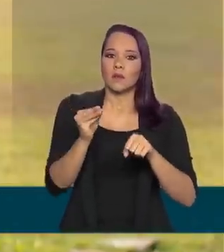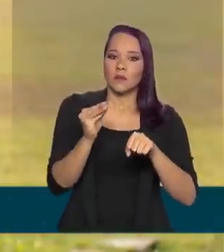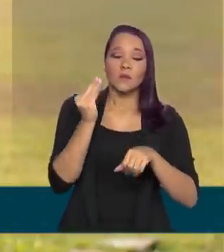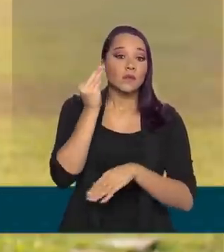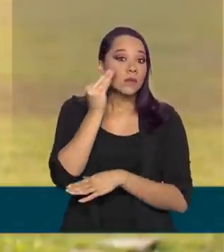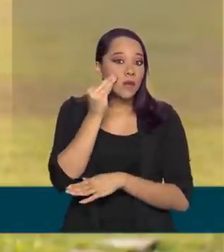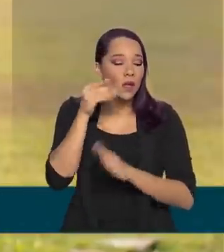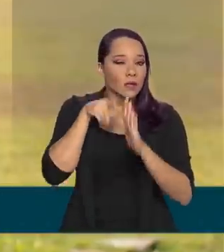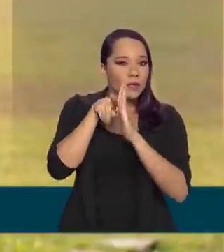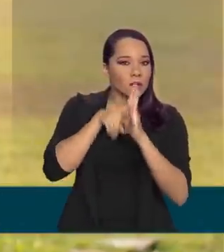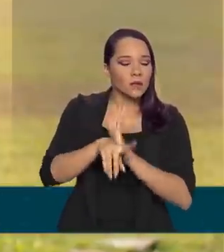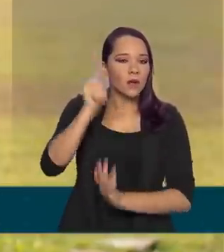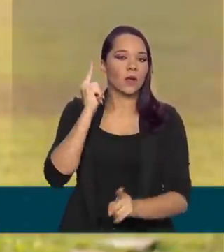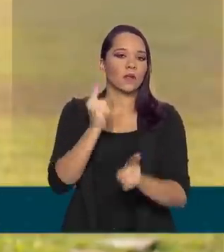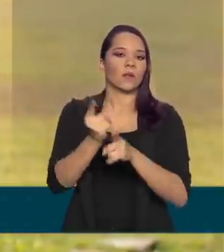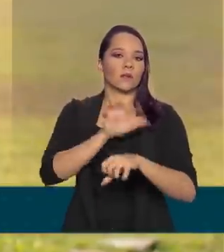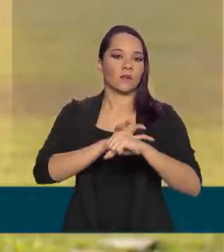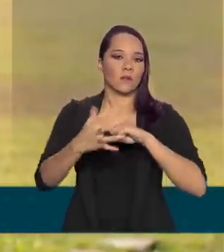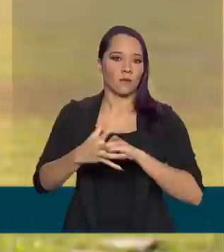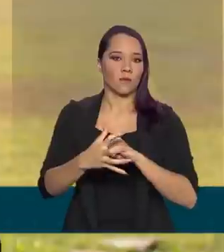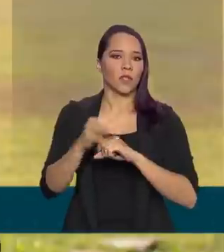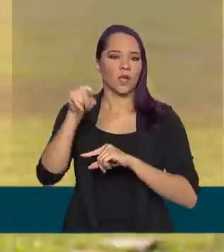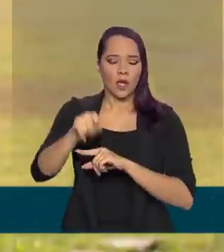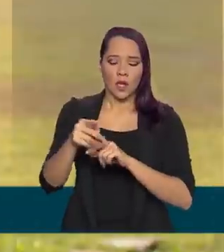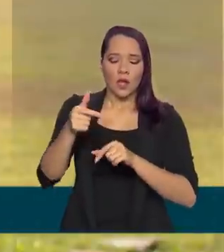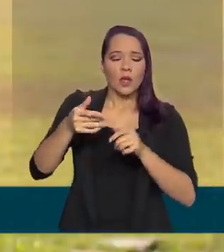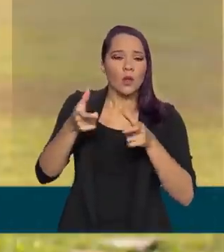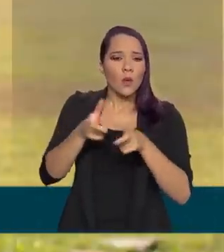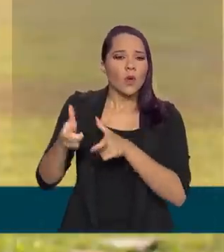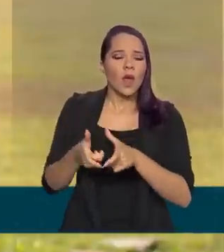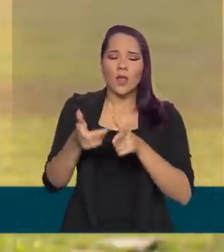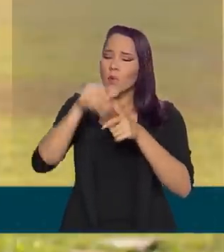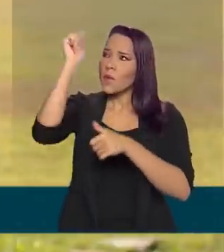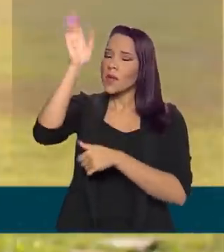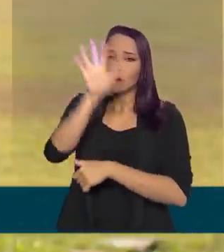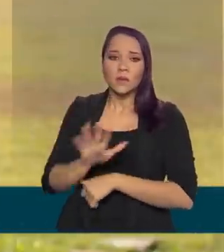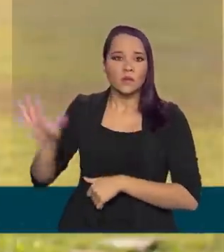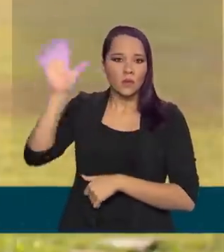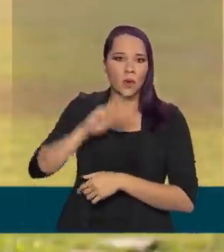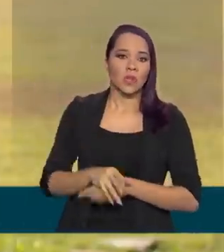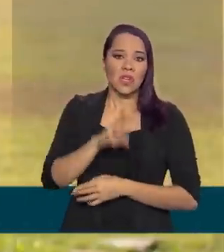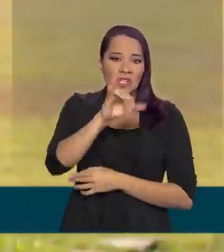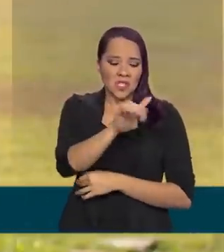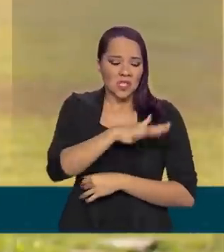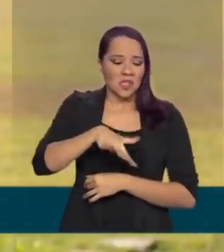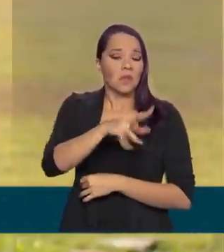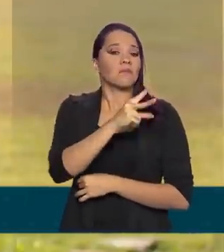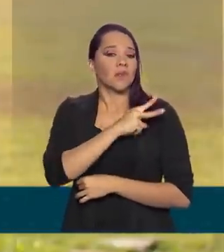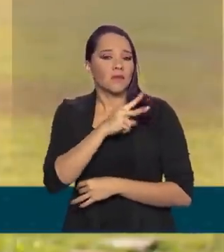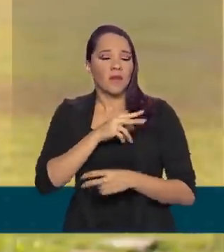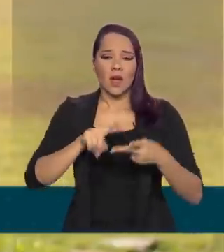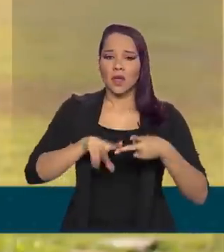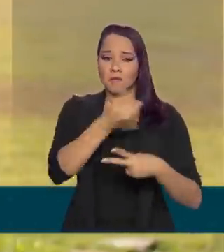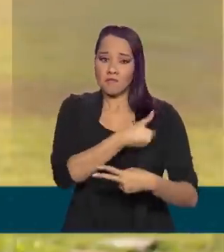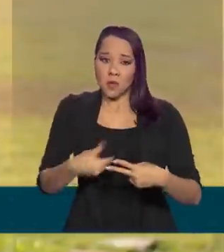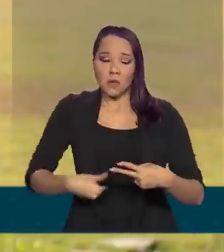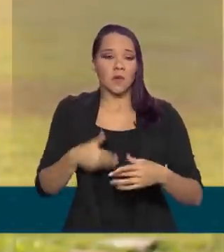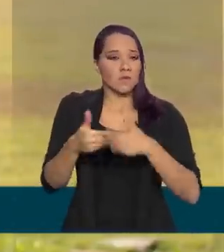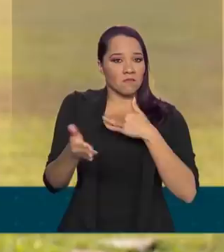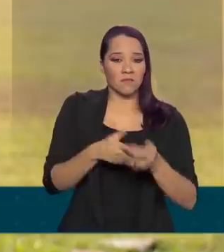diagnóstico para a Covid-19 realizados em todo o país, seja na rede pública, rede privada,